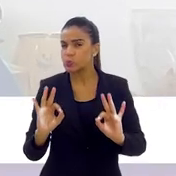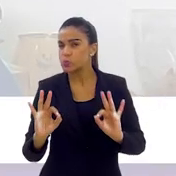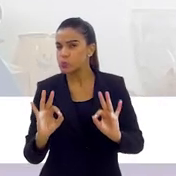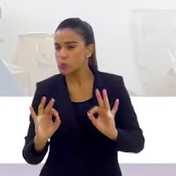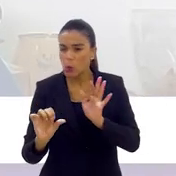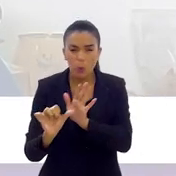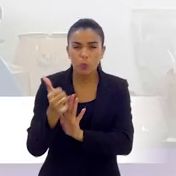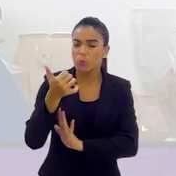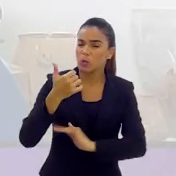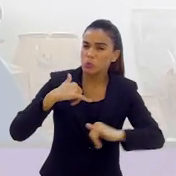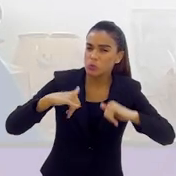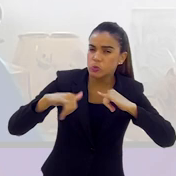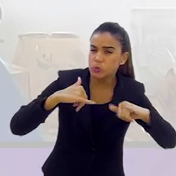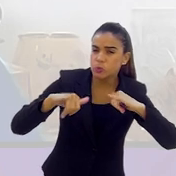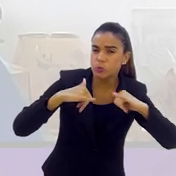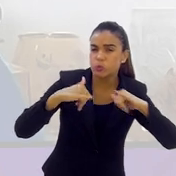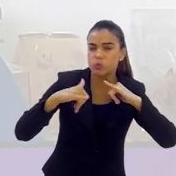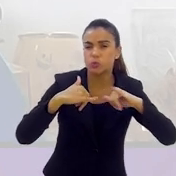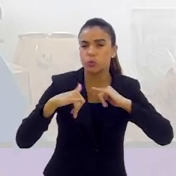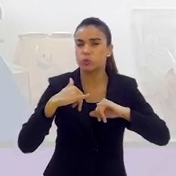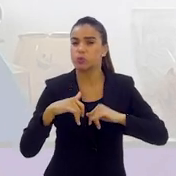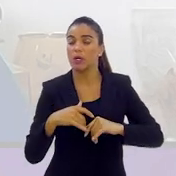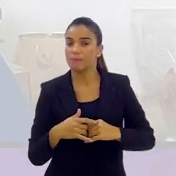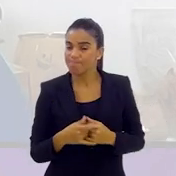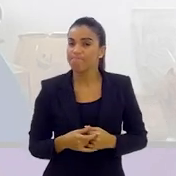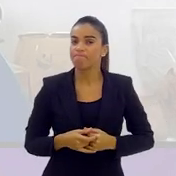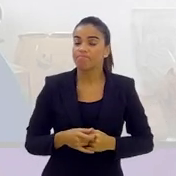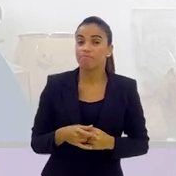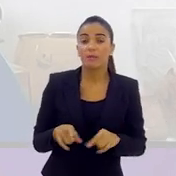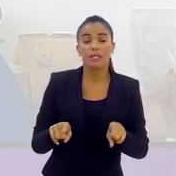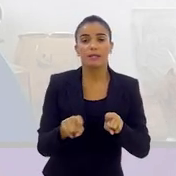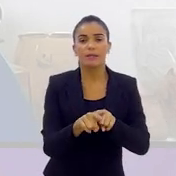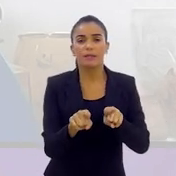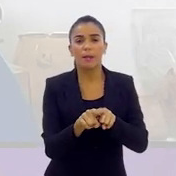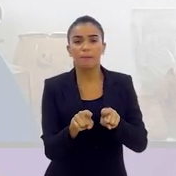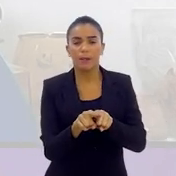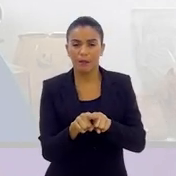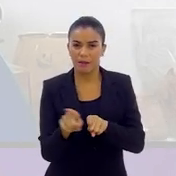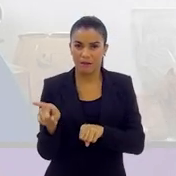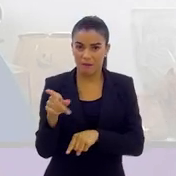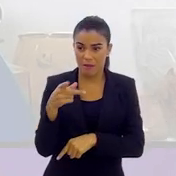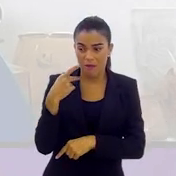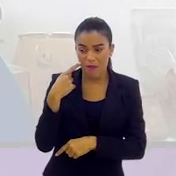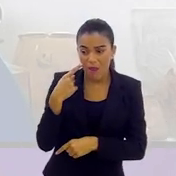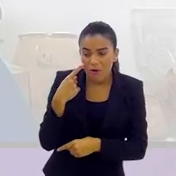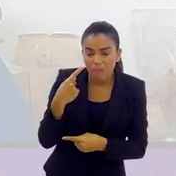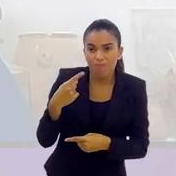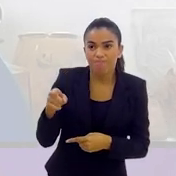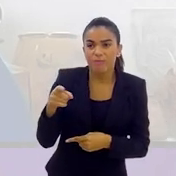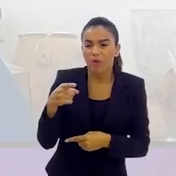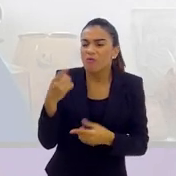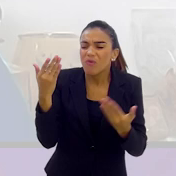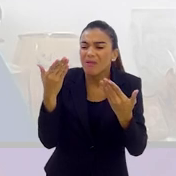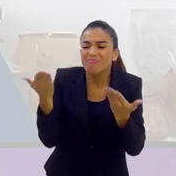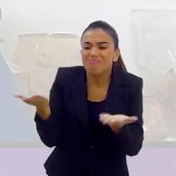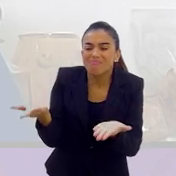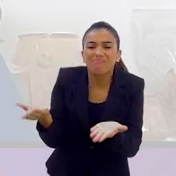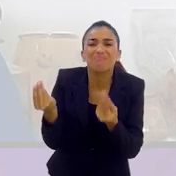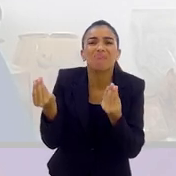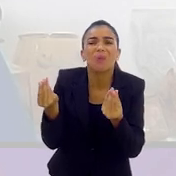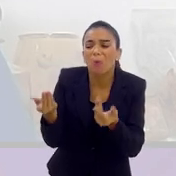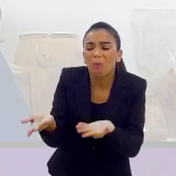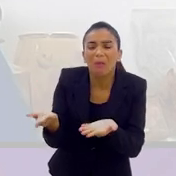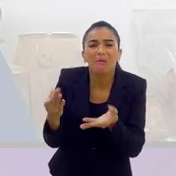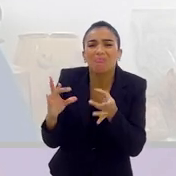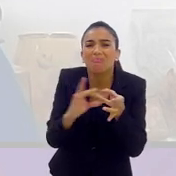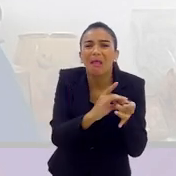Foi o primeiro jogo da decisão. E até, do jeito que tu colocou assim, a gente vê que não tem nada